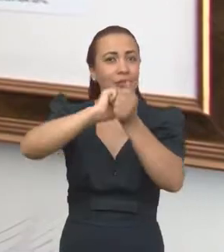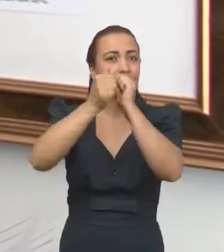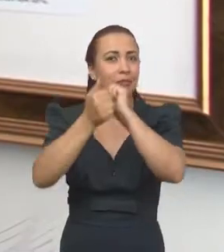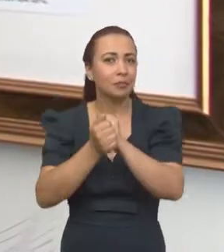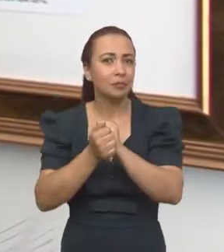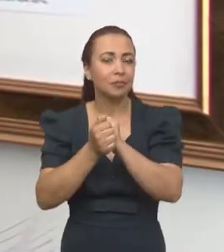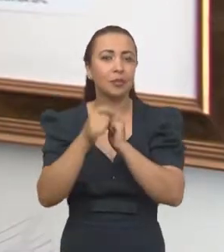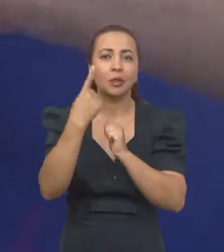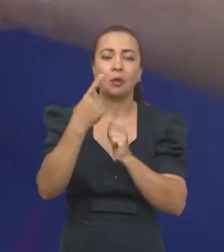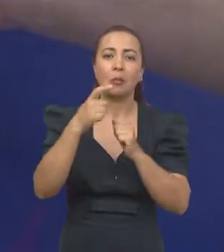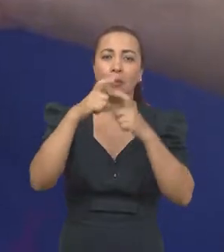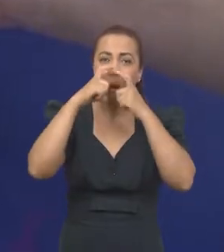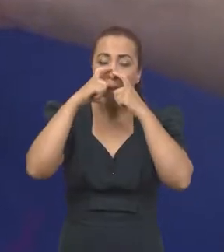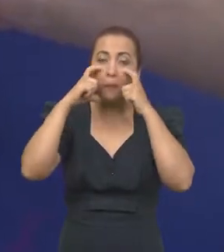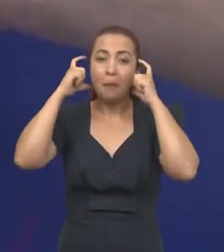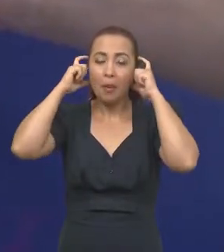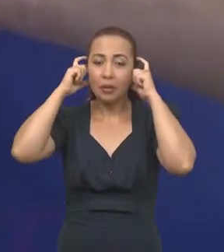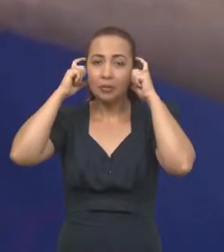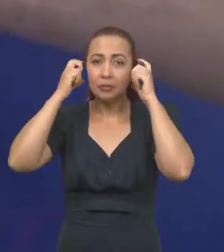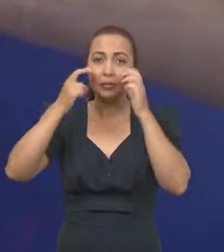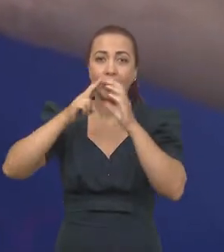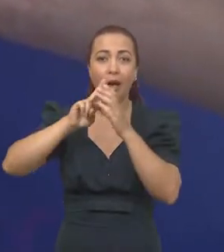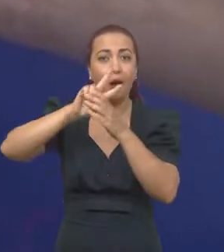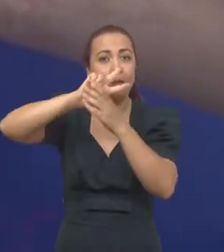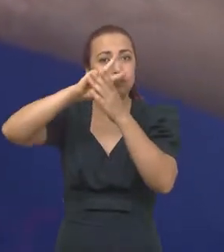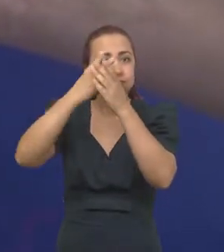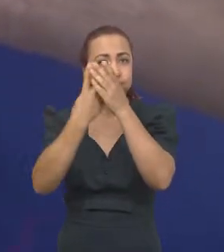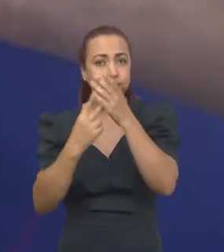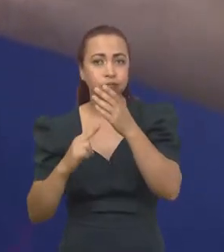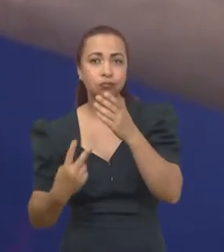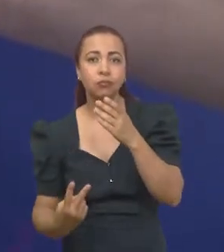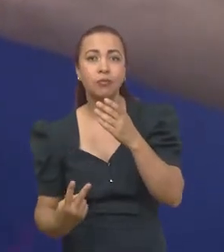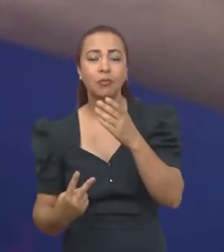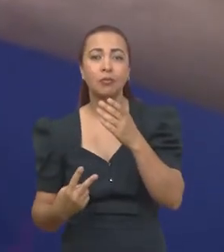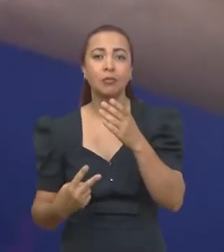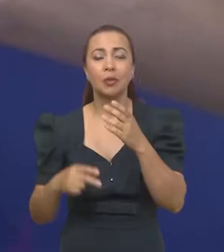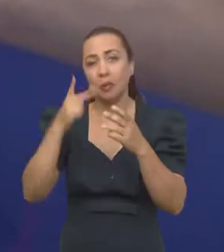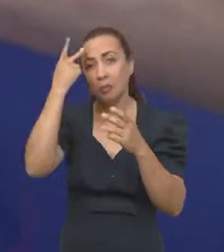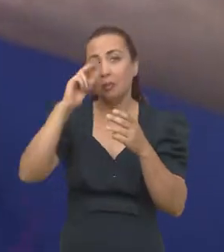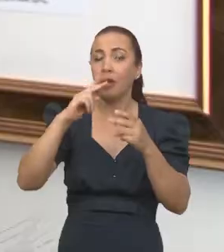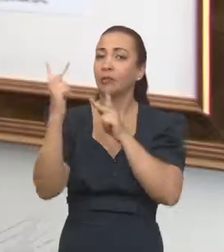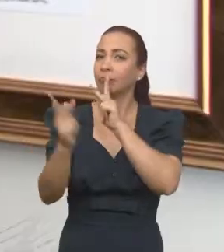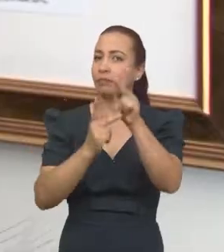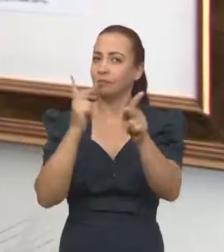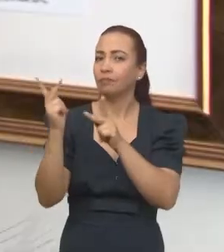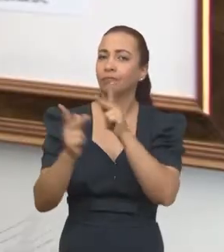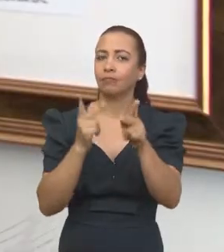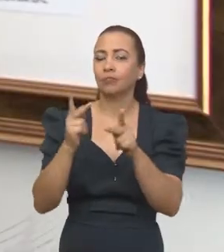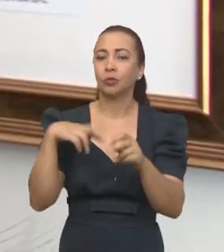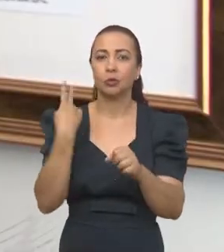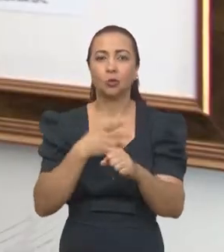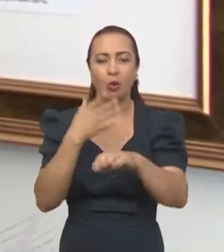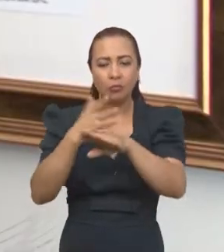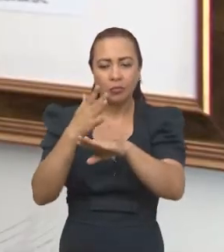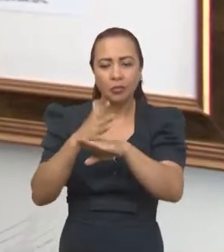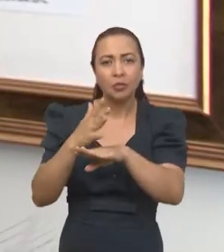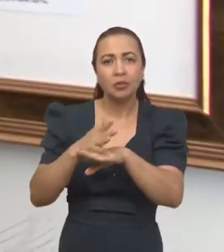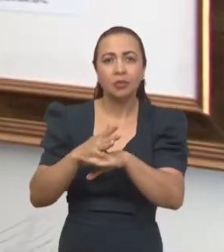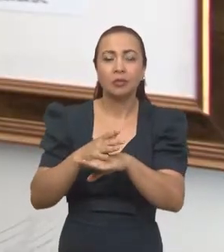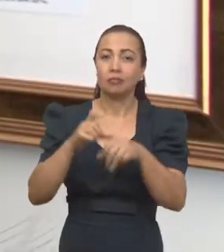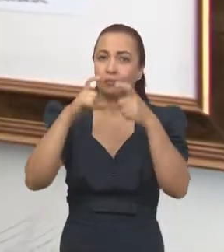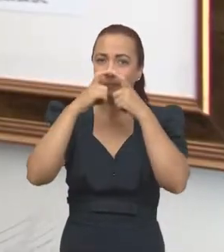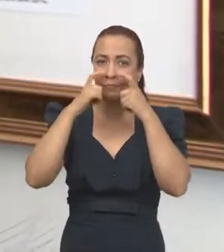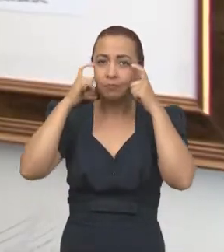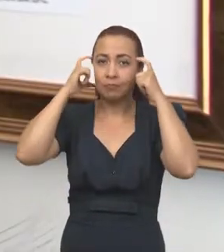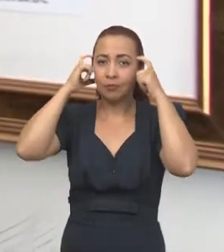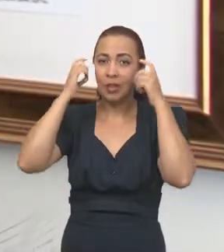adaptar uma máscara de mergulho full face para uma máscara de assistência ventilatória. E nós testamos essa máscara